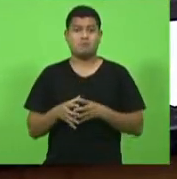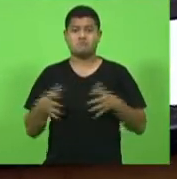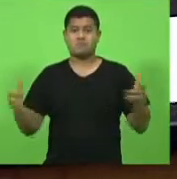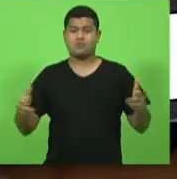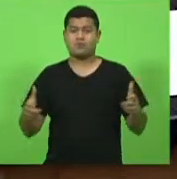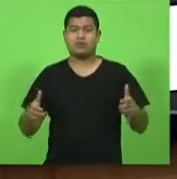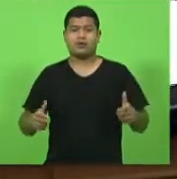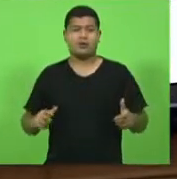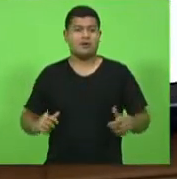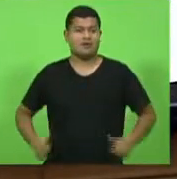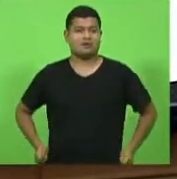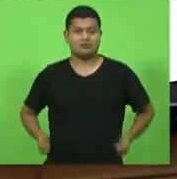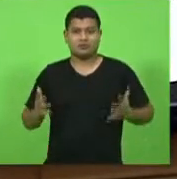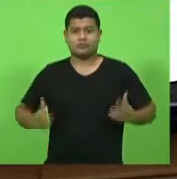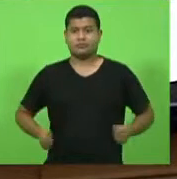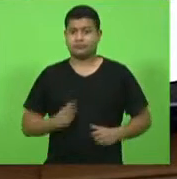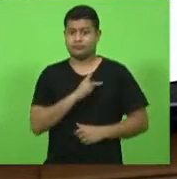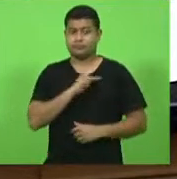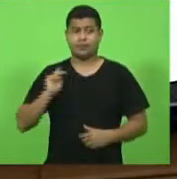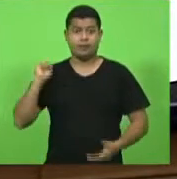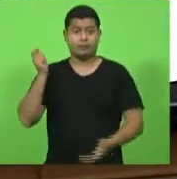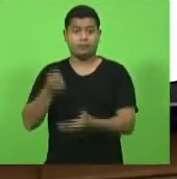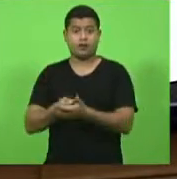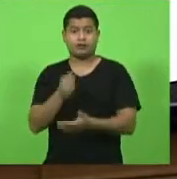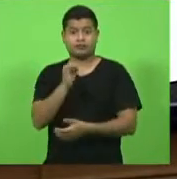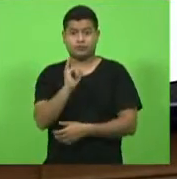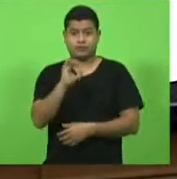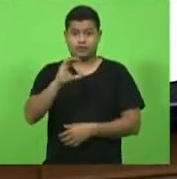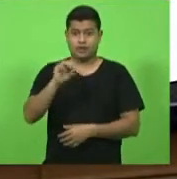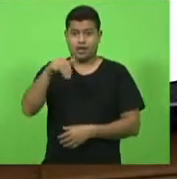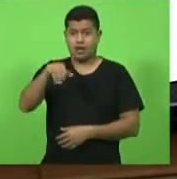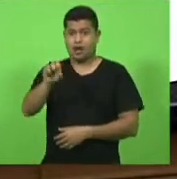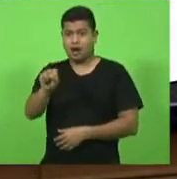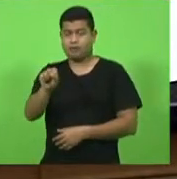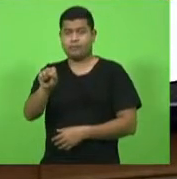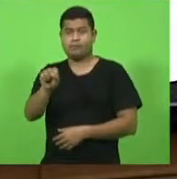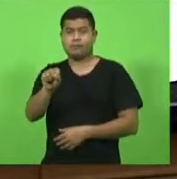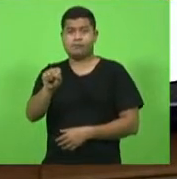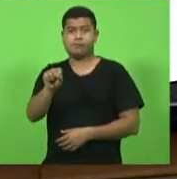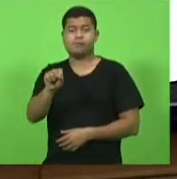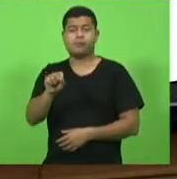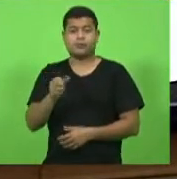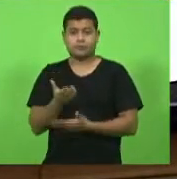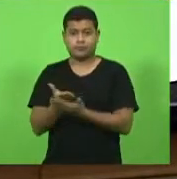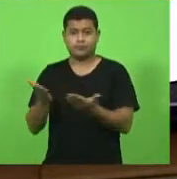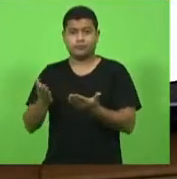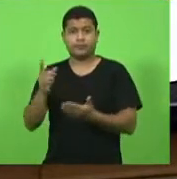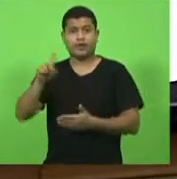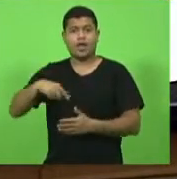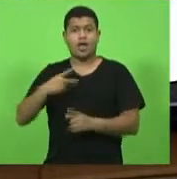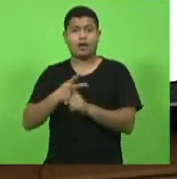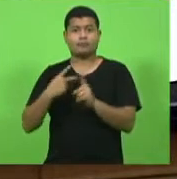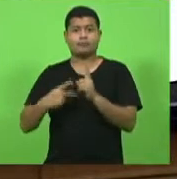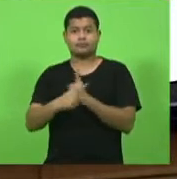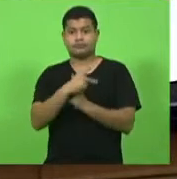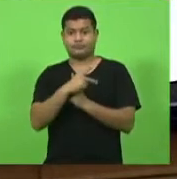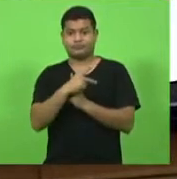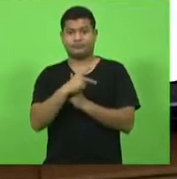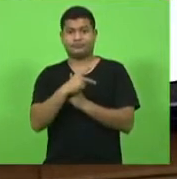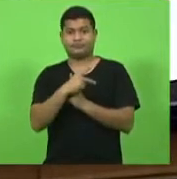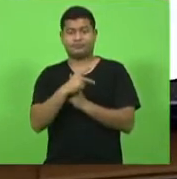paga pelo ICMS cobrado em cima da gasolina é a previdência se nós